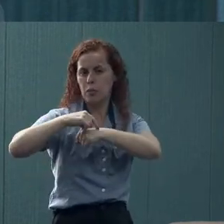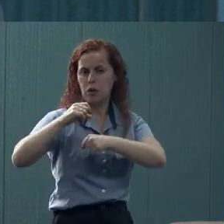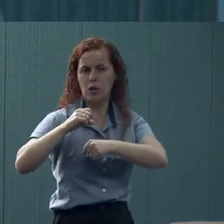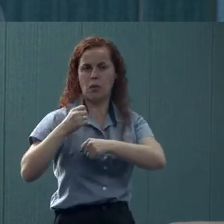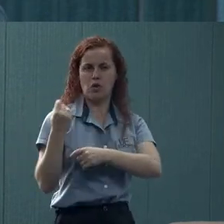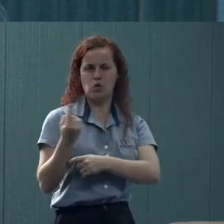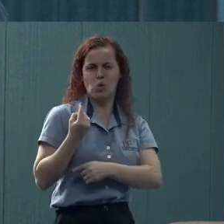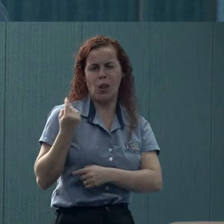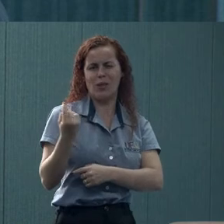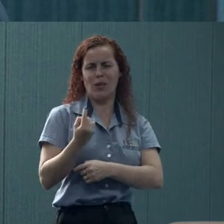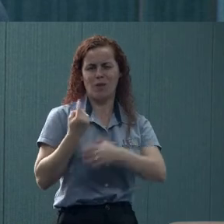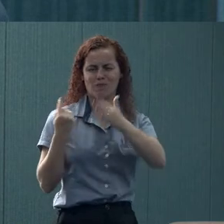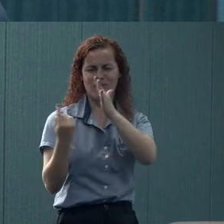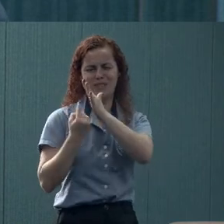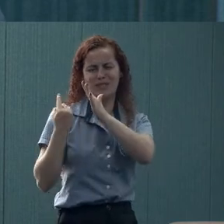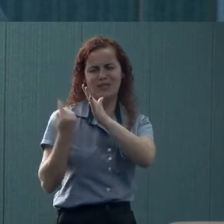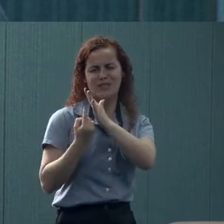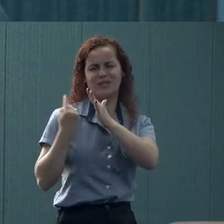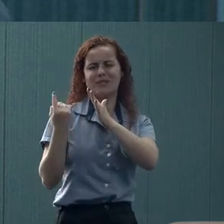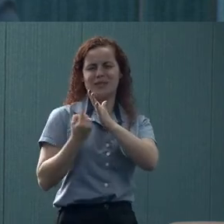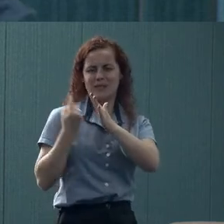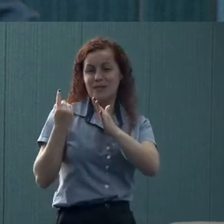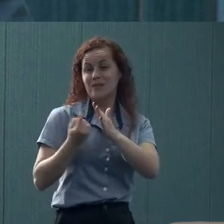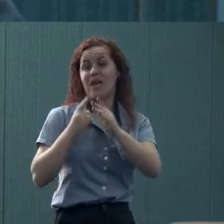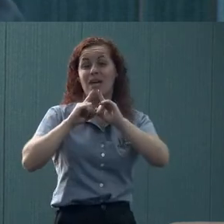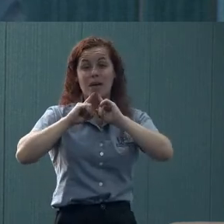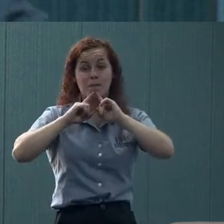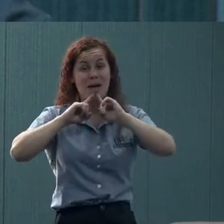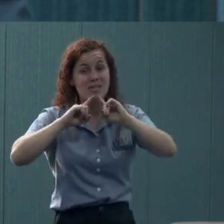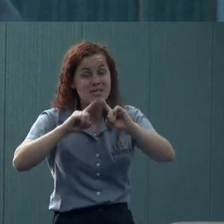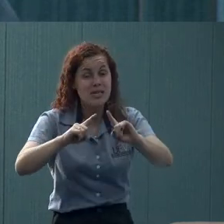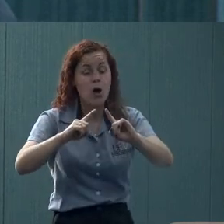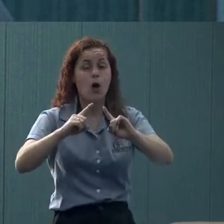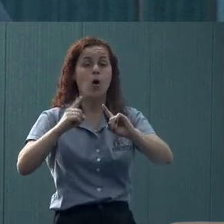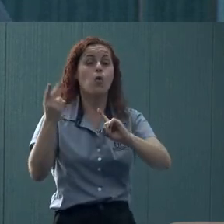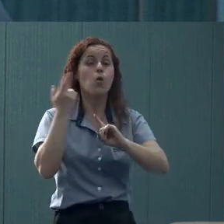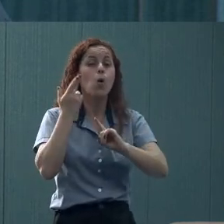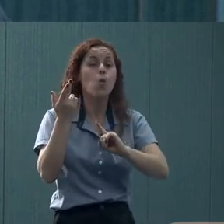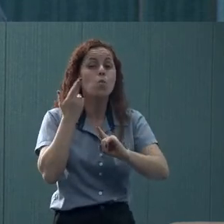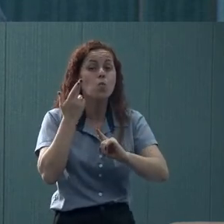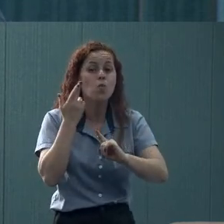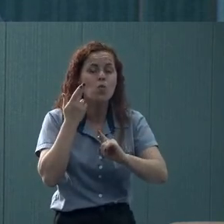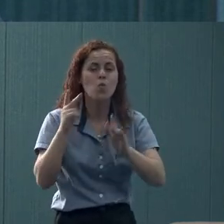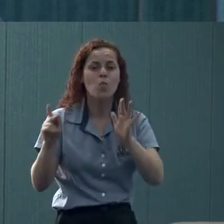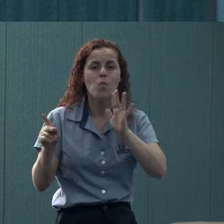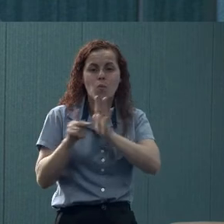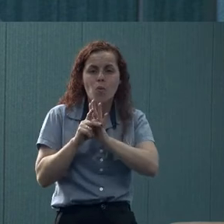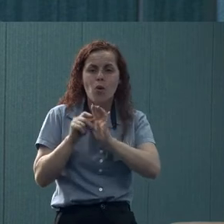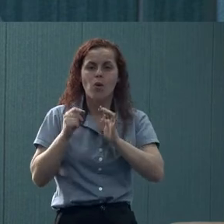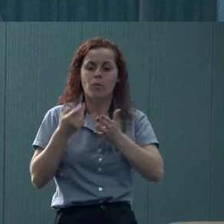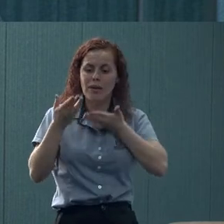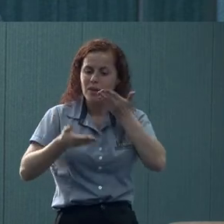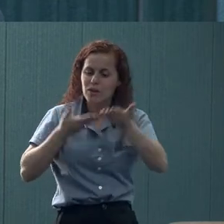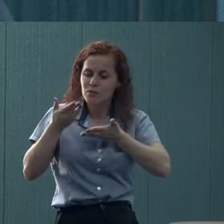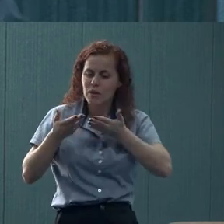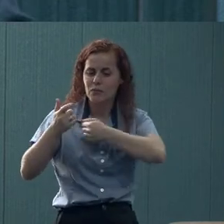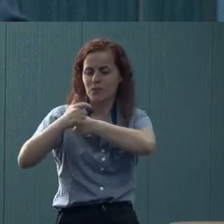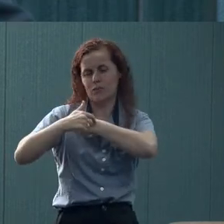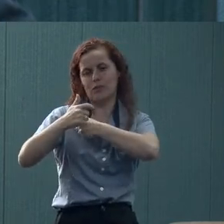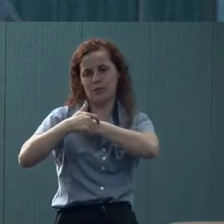a de solidão, que é uma queixa também muito comum nos atendimentos nesse momento.